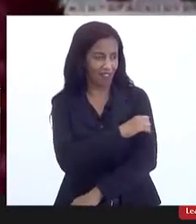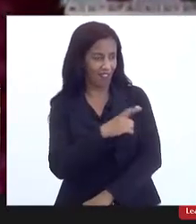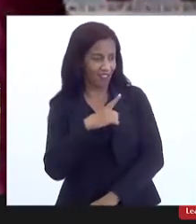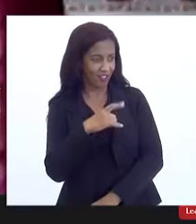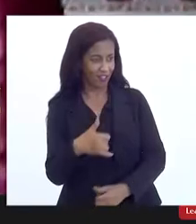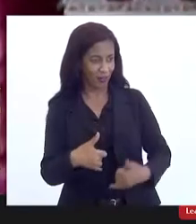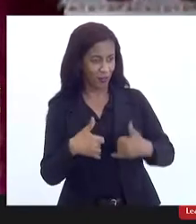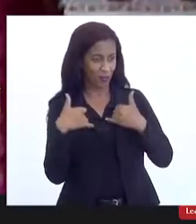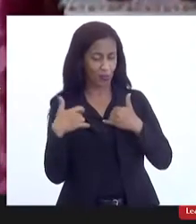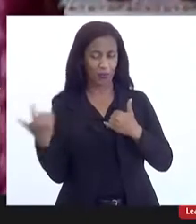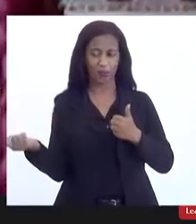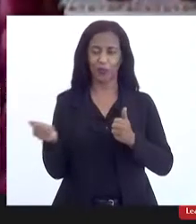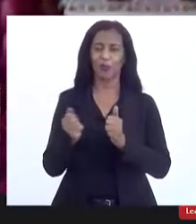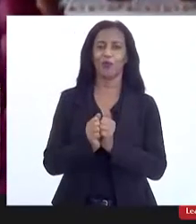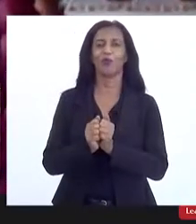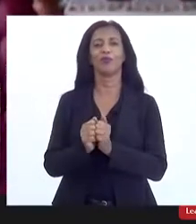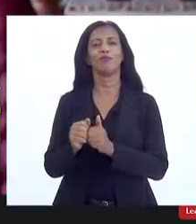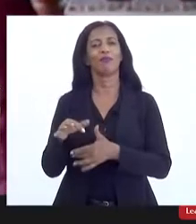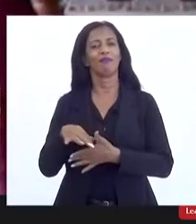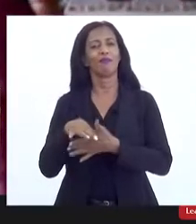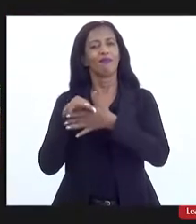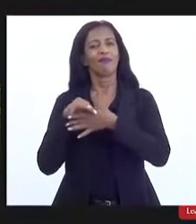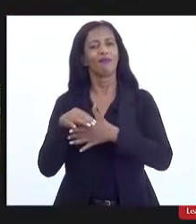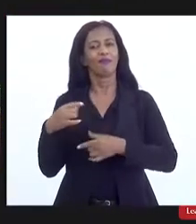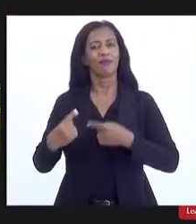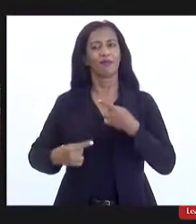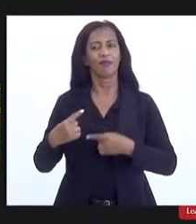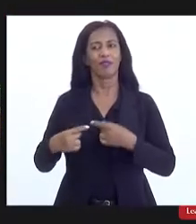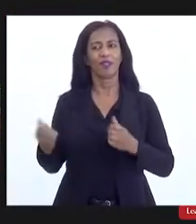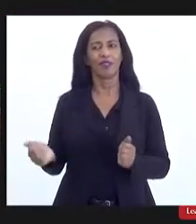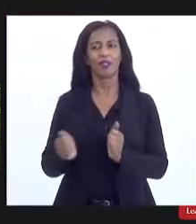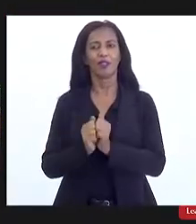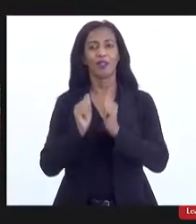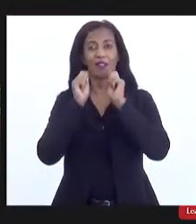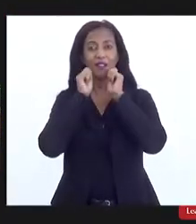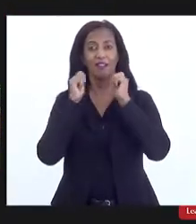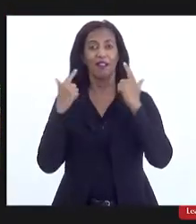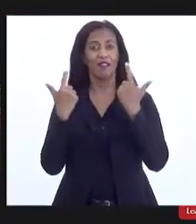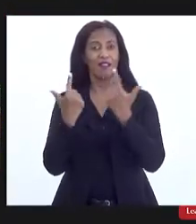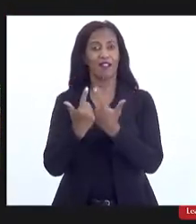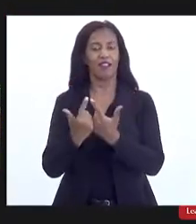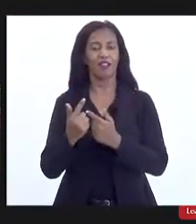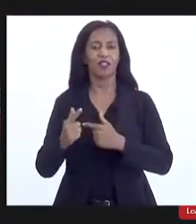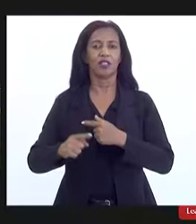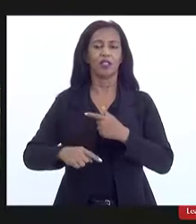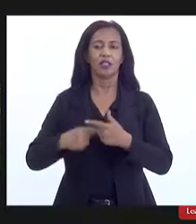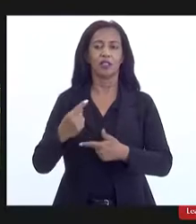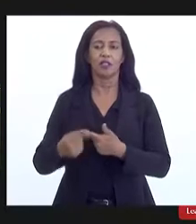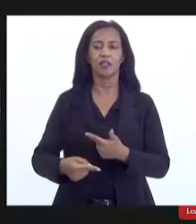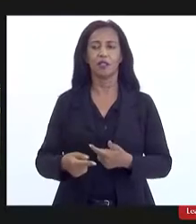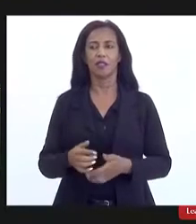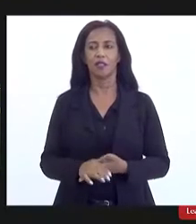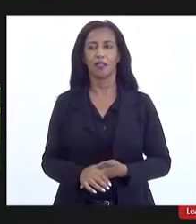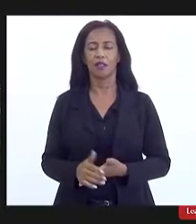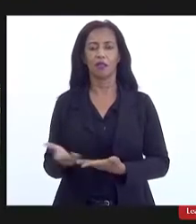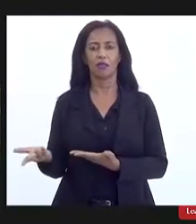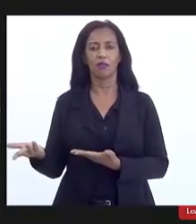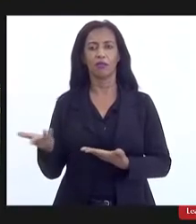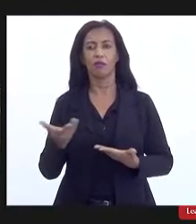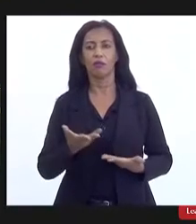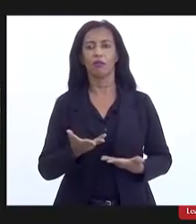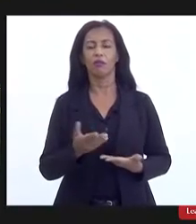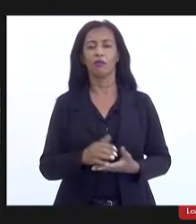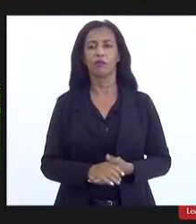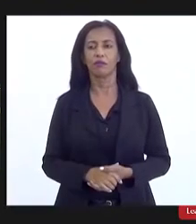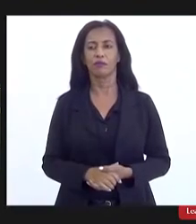jovem liderança política construindo conosco ali na Alerje. Em seguida, nós passaremos, eu peço a Dani que passe a